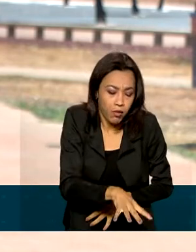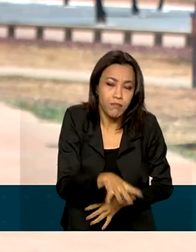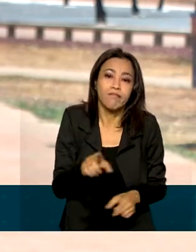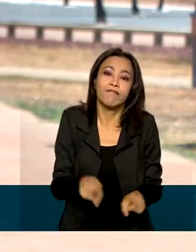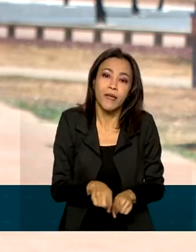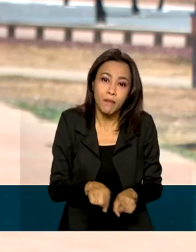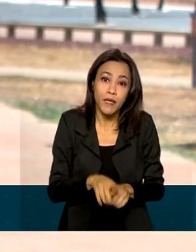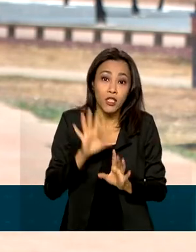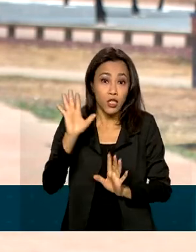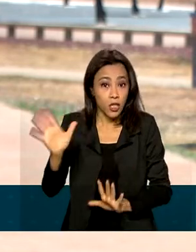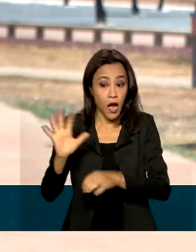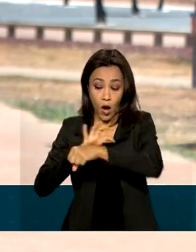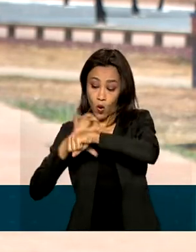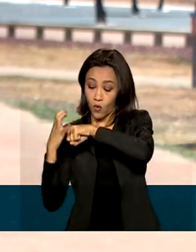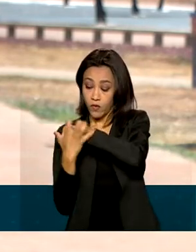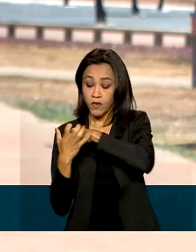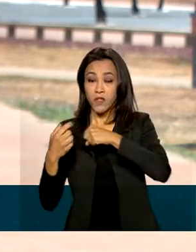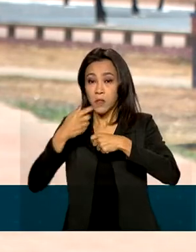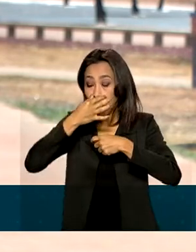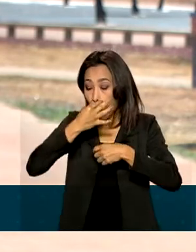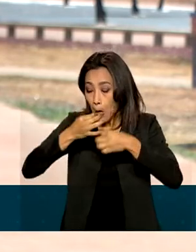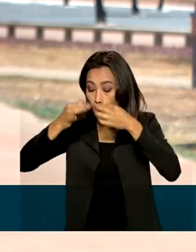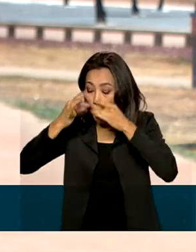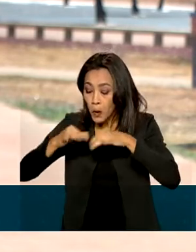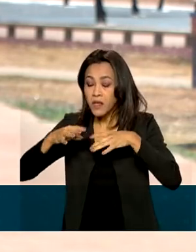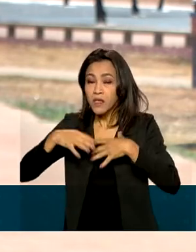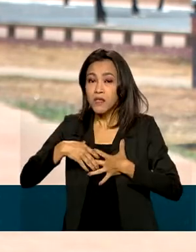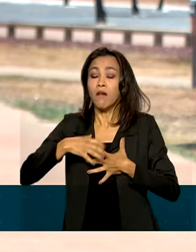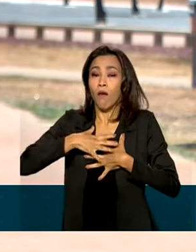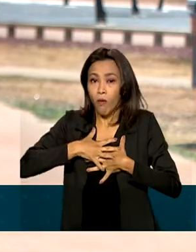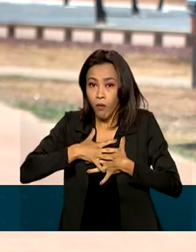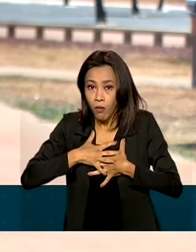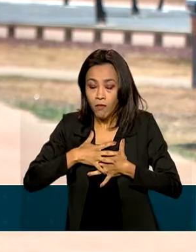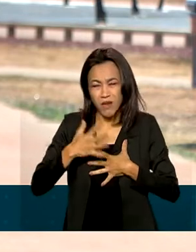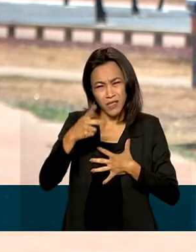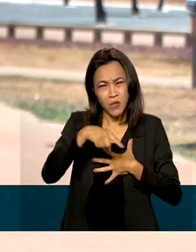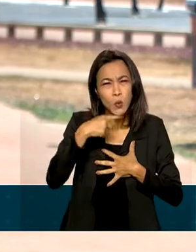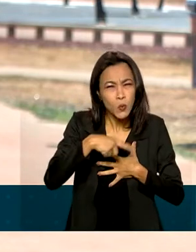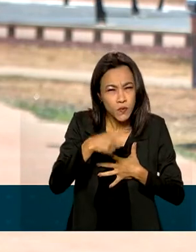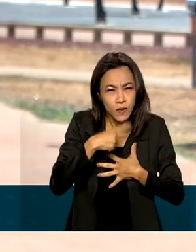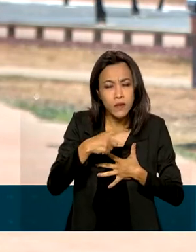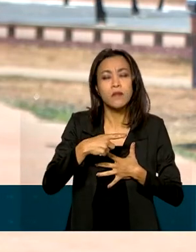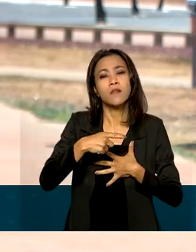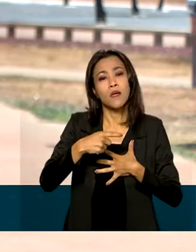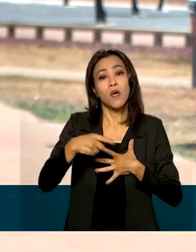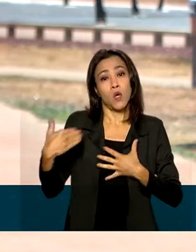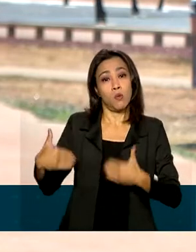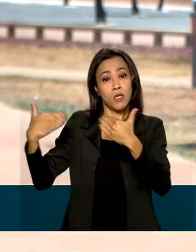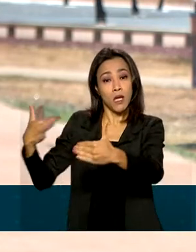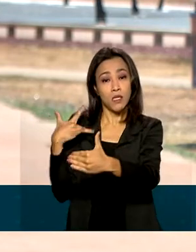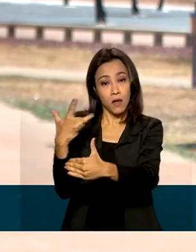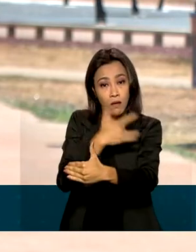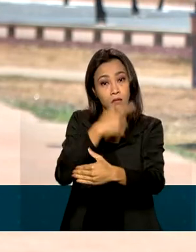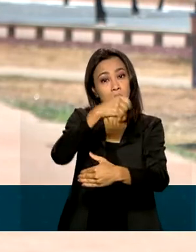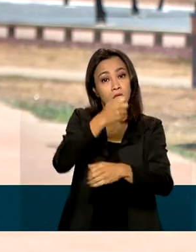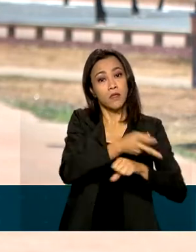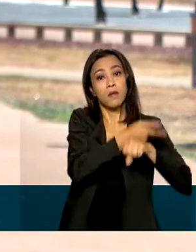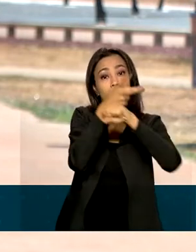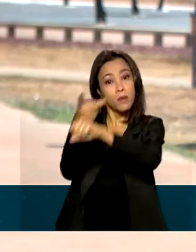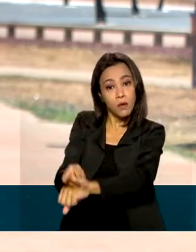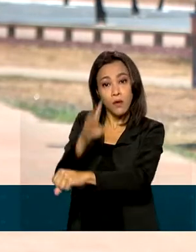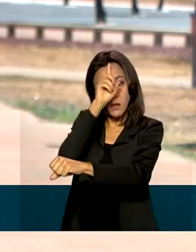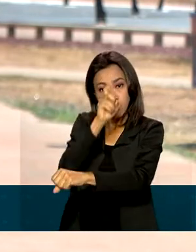Já a Covid-19 traz coriza e tosse. Mas, para evitar dúvidas, o Ministério da Saúde recomenda a realização dos